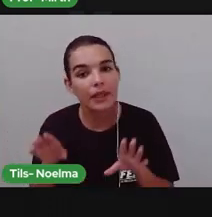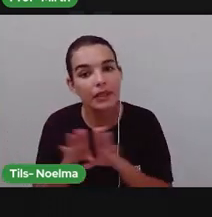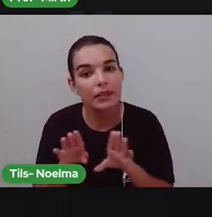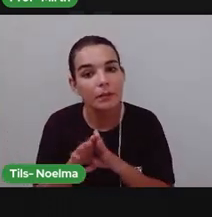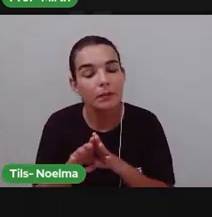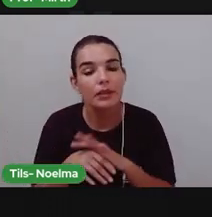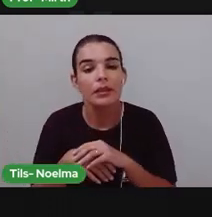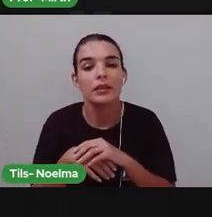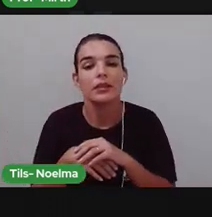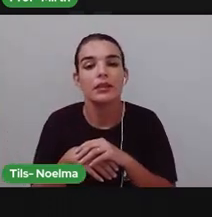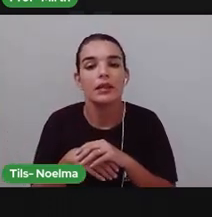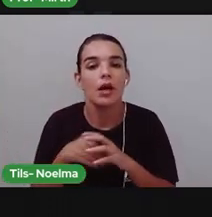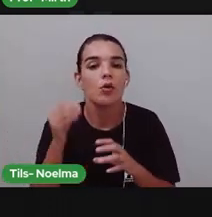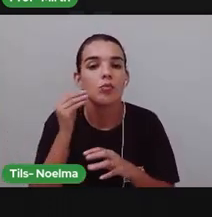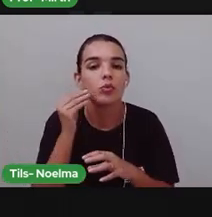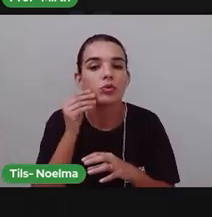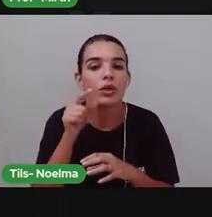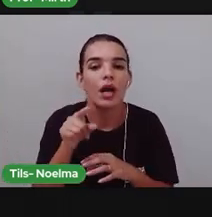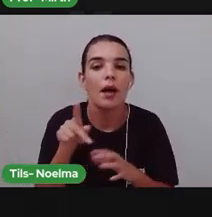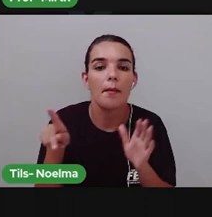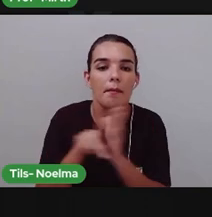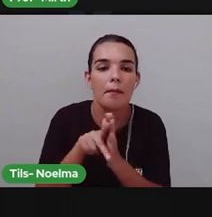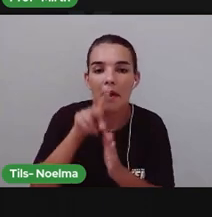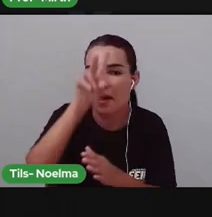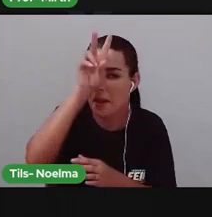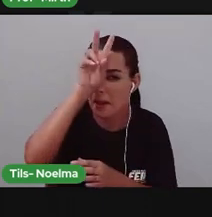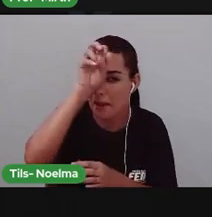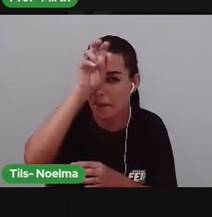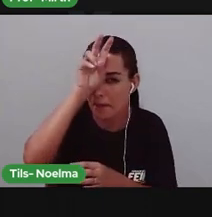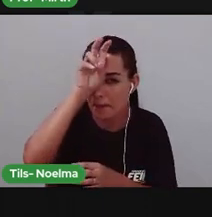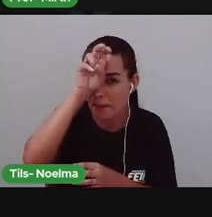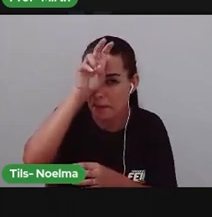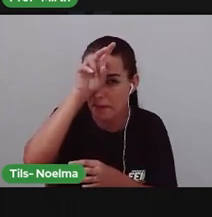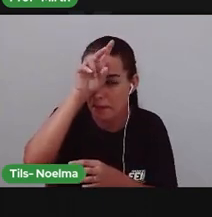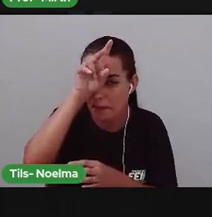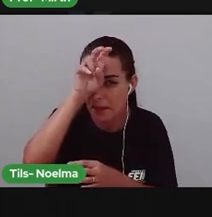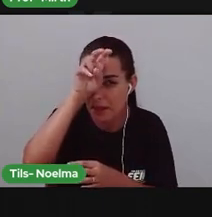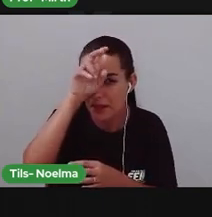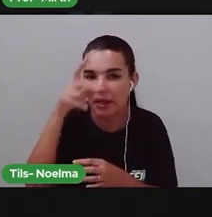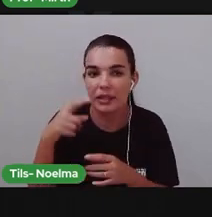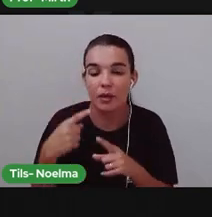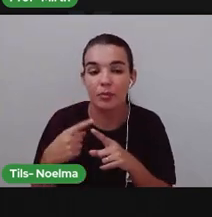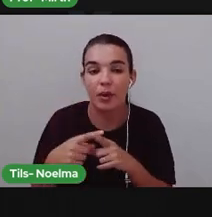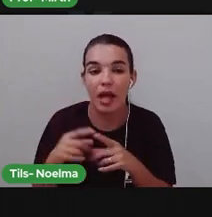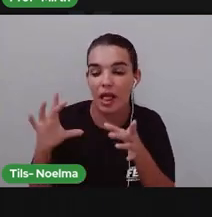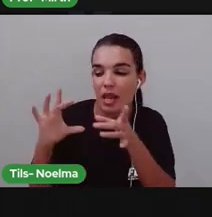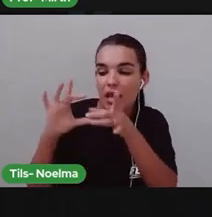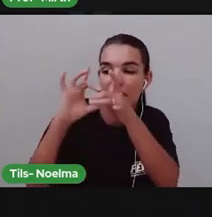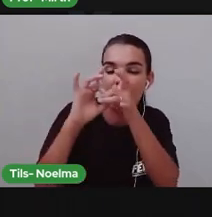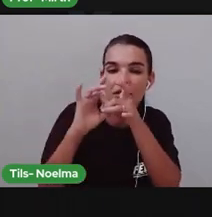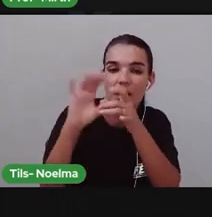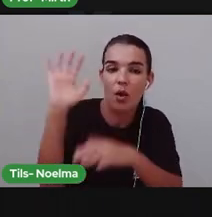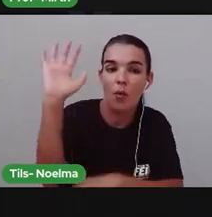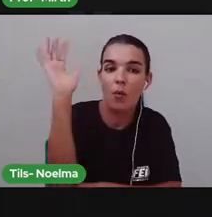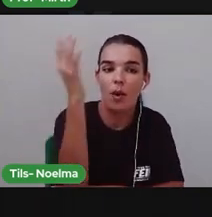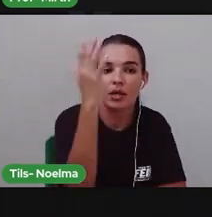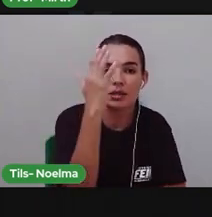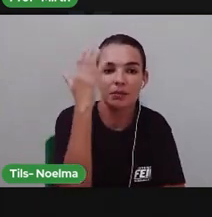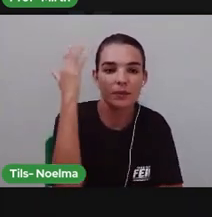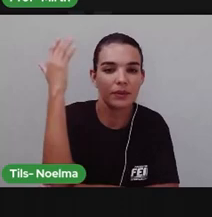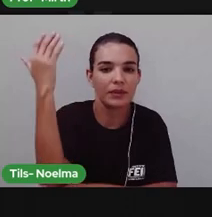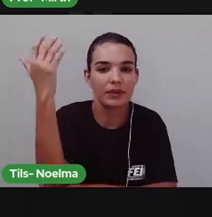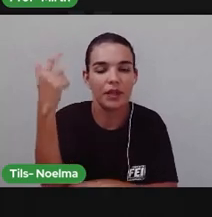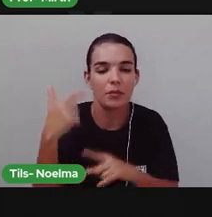também Desses dependentes Que tinham Uma ligação direta Com as plantas Que tem flores São polinizadores